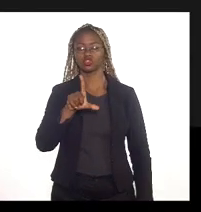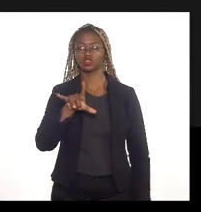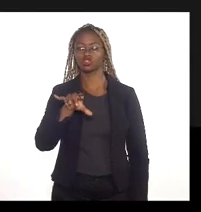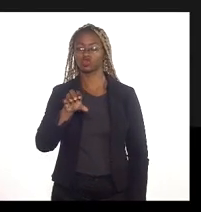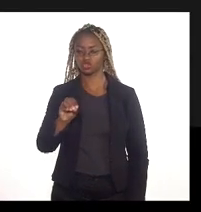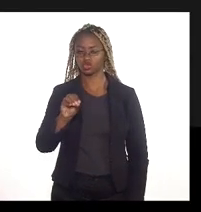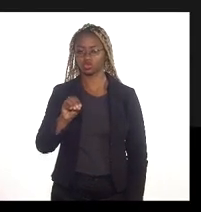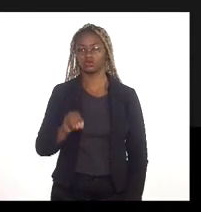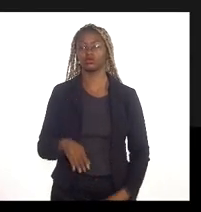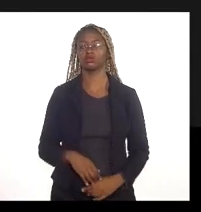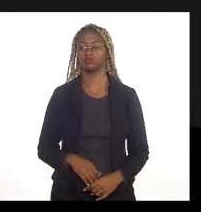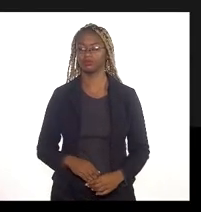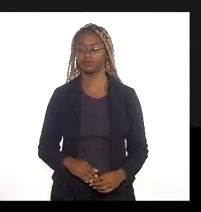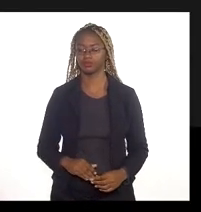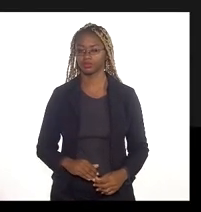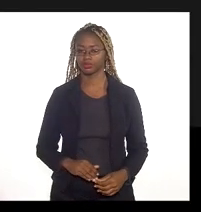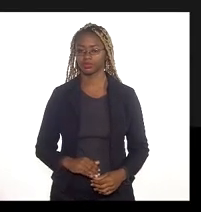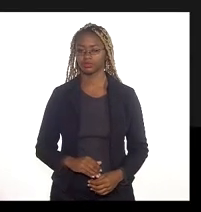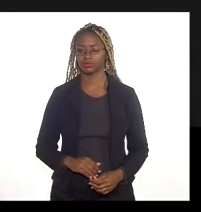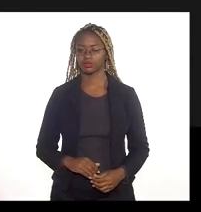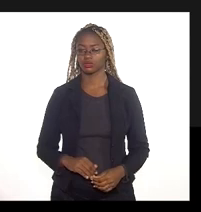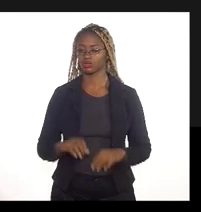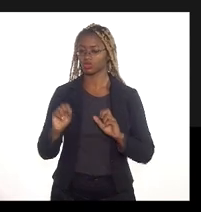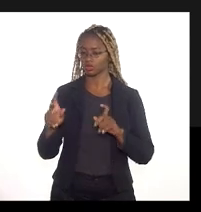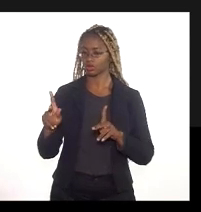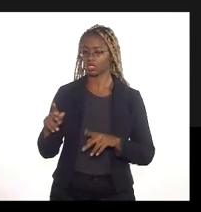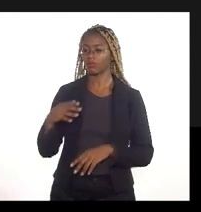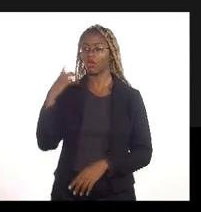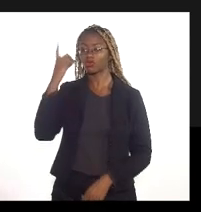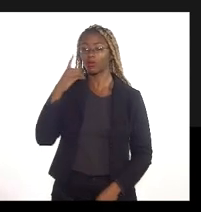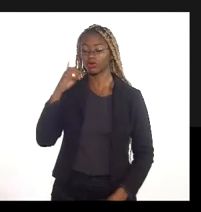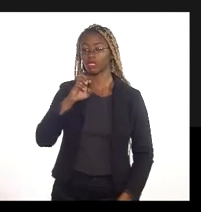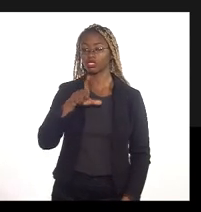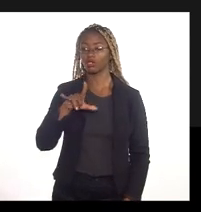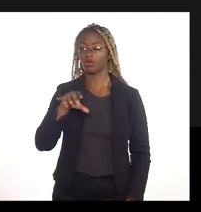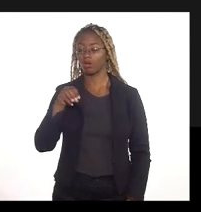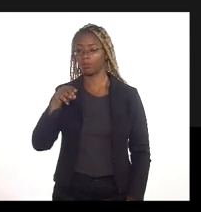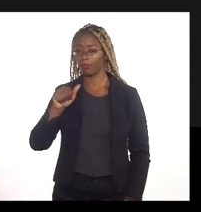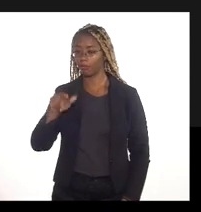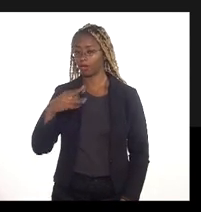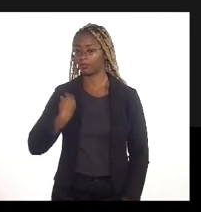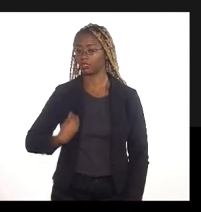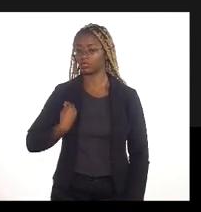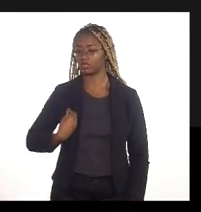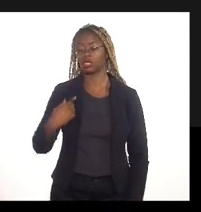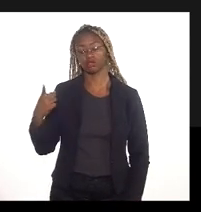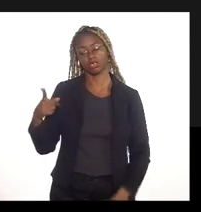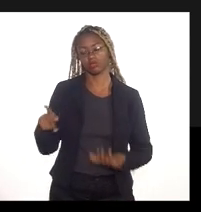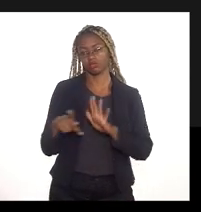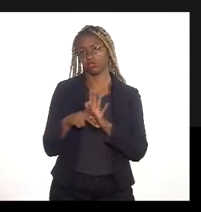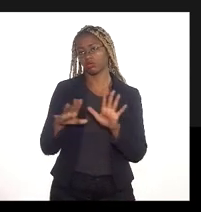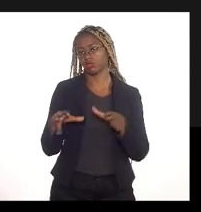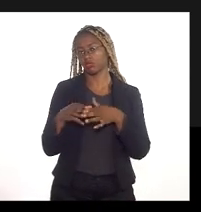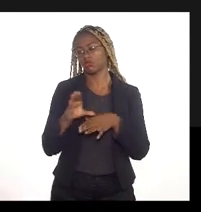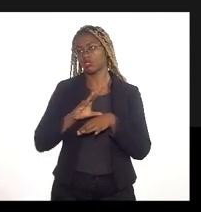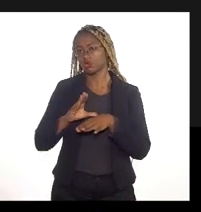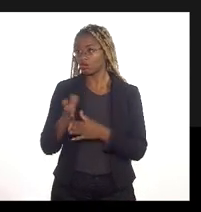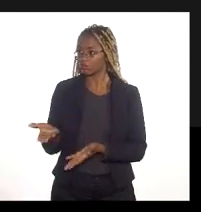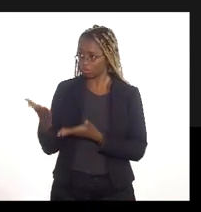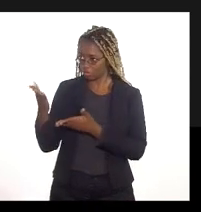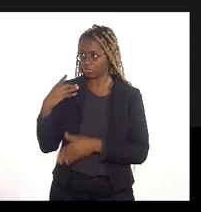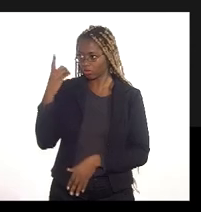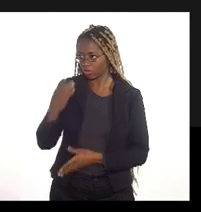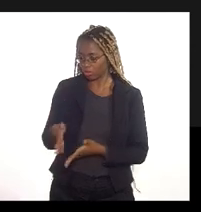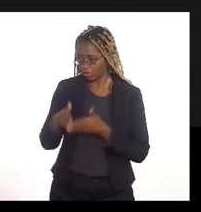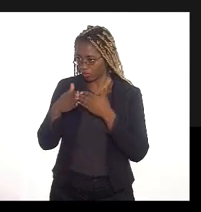Júlio José Araújo Júnior. Mas o deputado Eleomar Coelho está presente, é membro da comissão da região metropolitana. Eu passo a palavra ao deputado Eleomar Coelho,